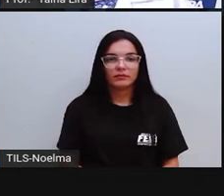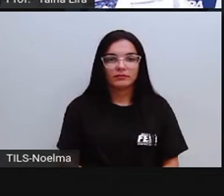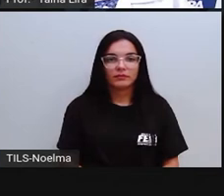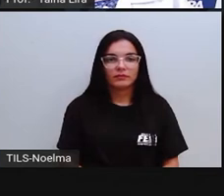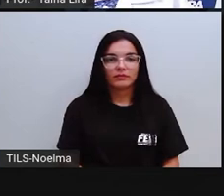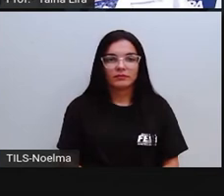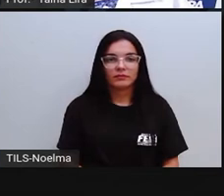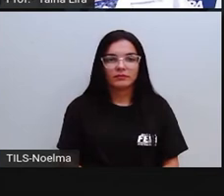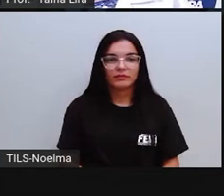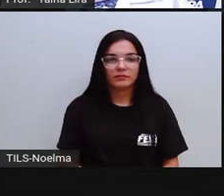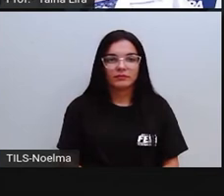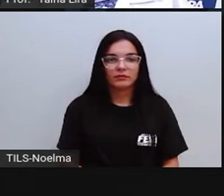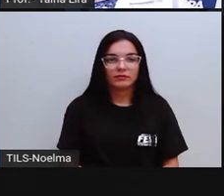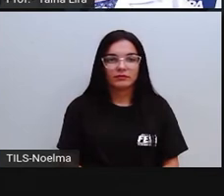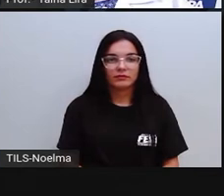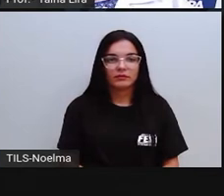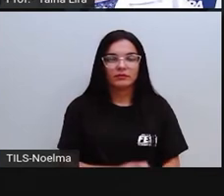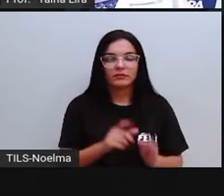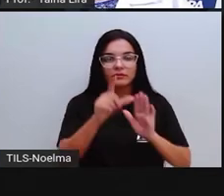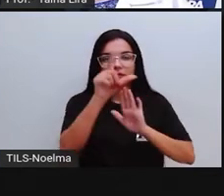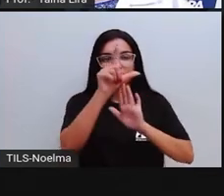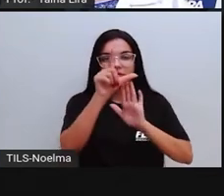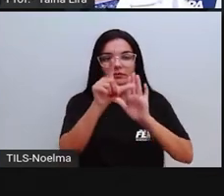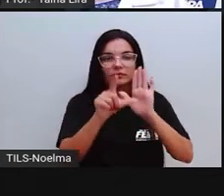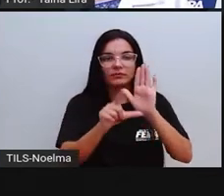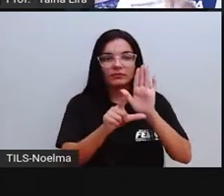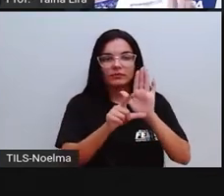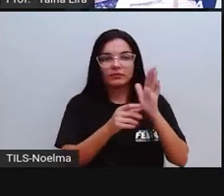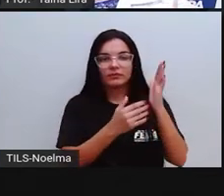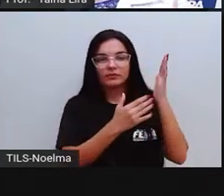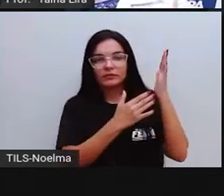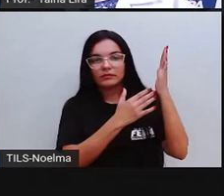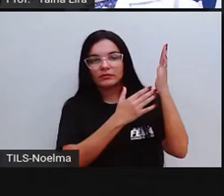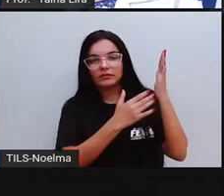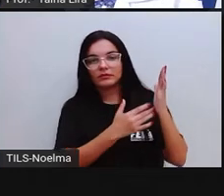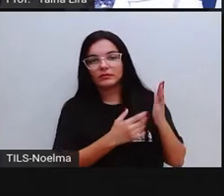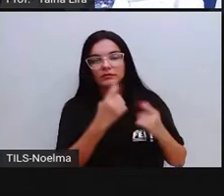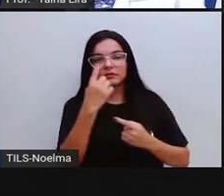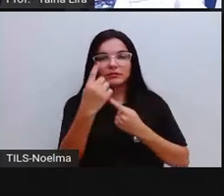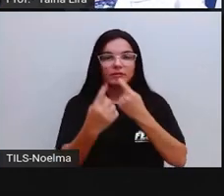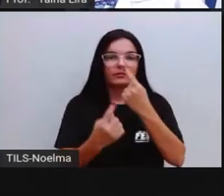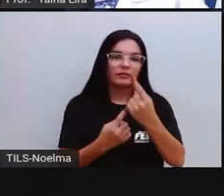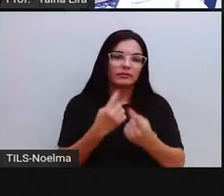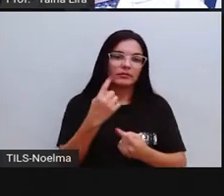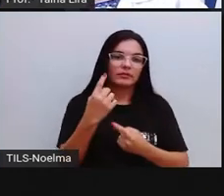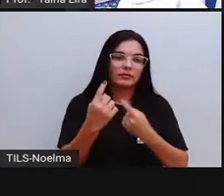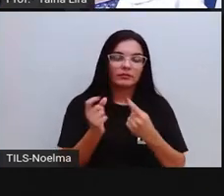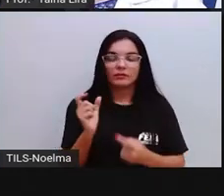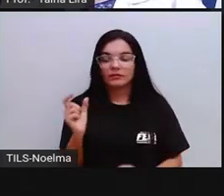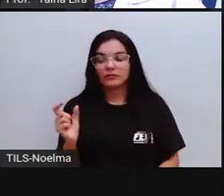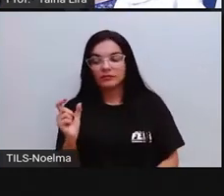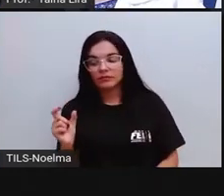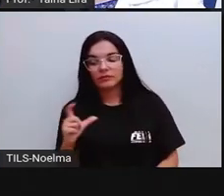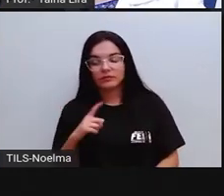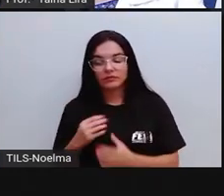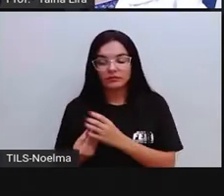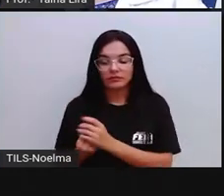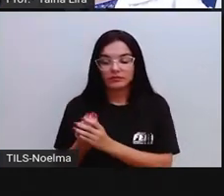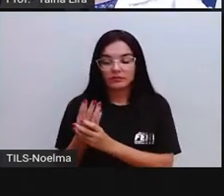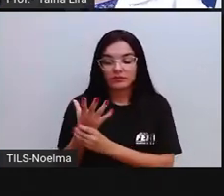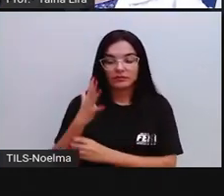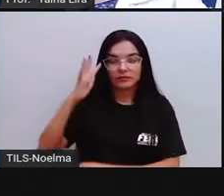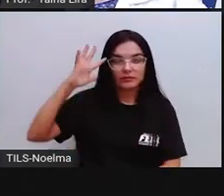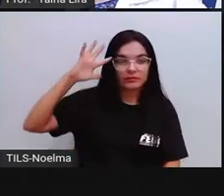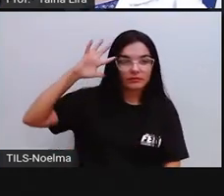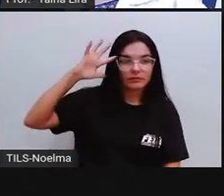Olha lá, angu, agogô, ó, são algumas palavras de origem africana também, né, que tem aí a